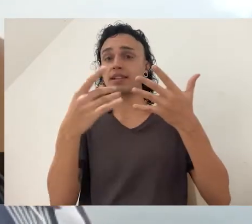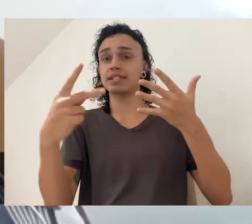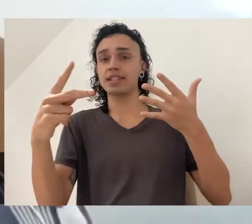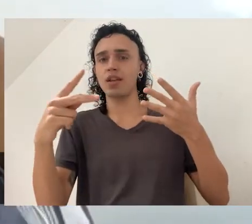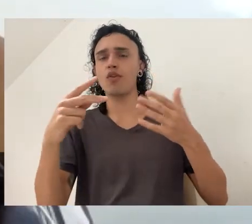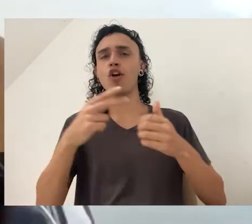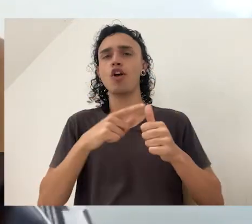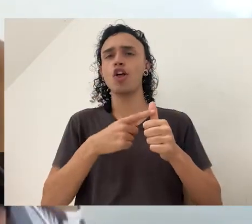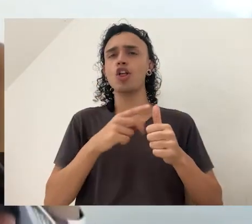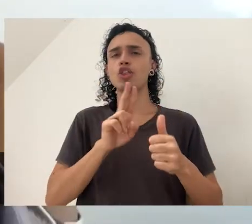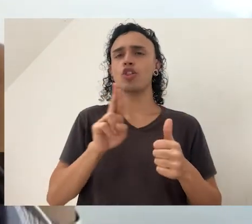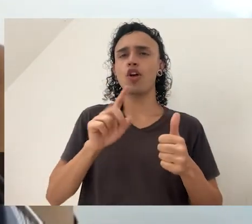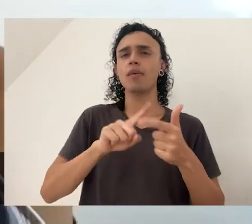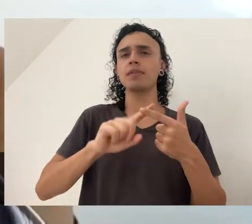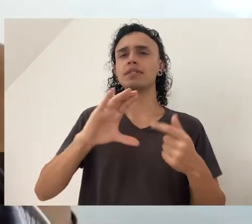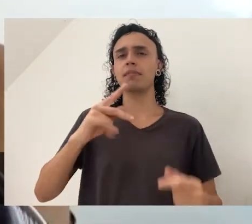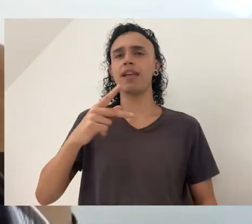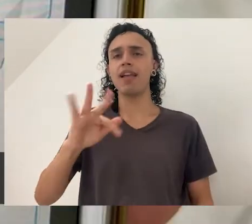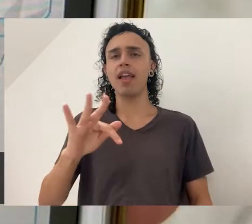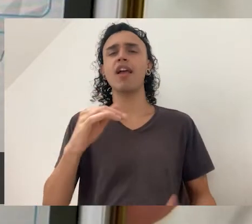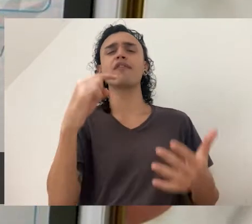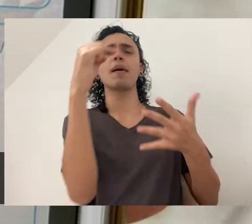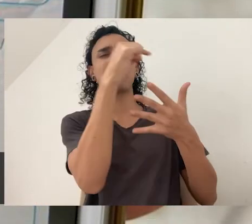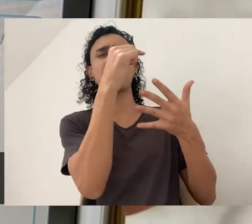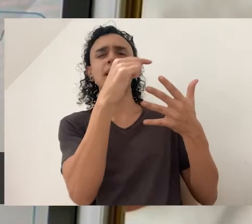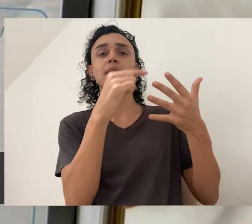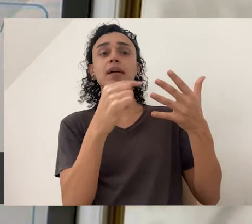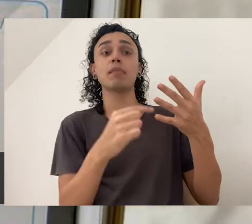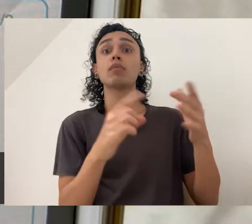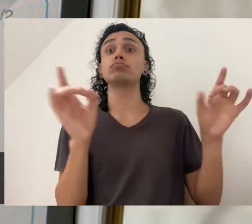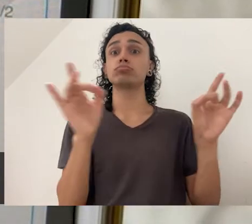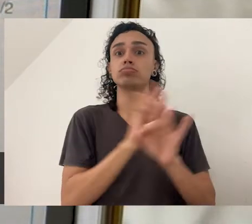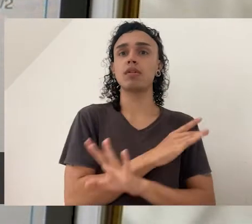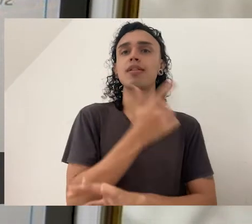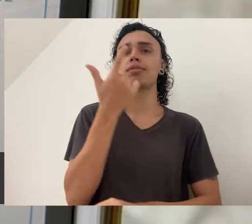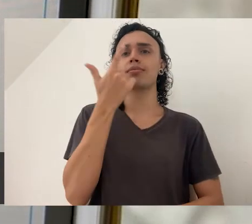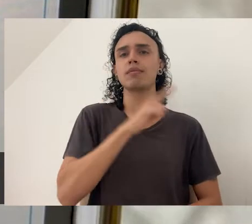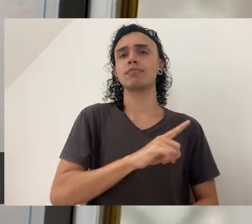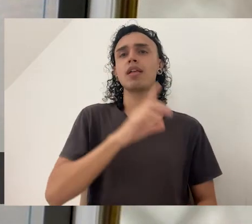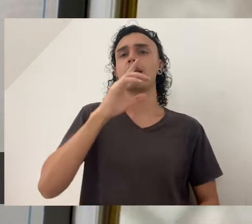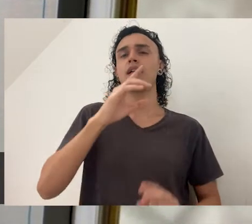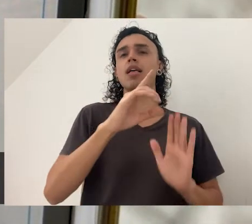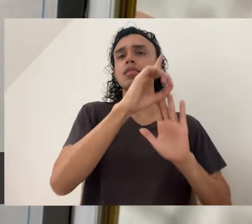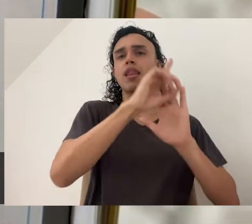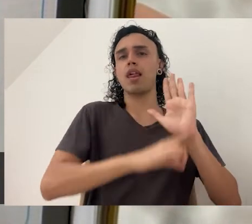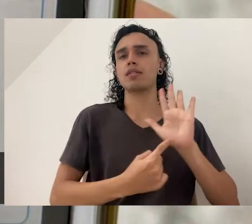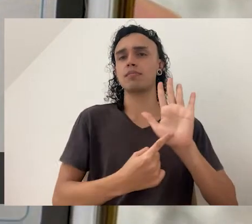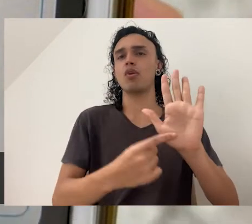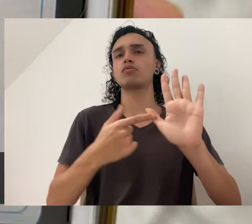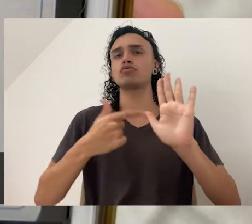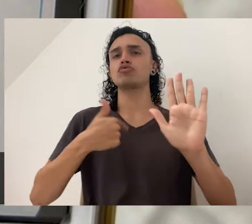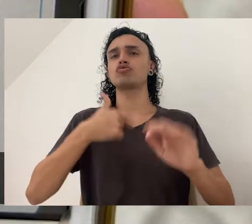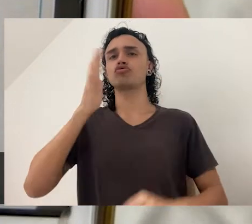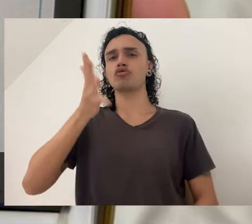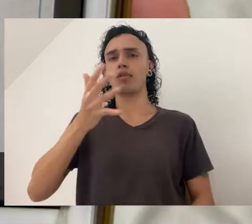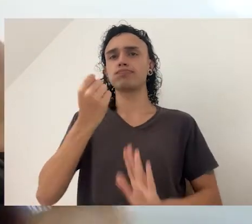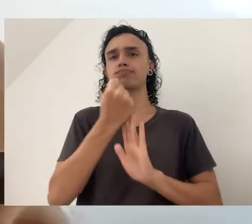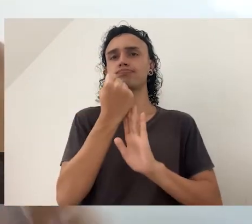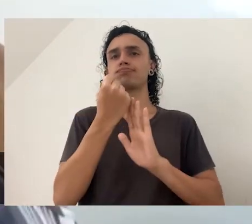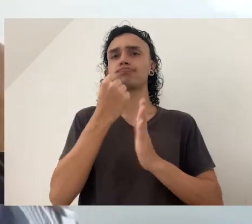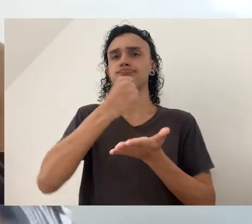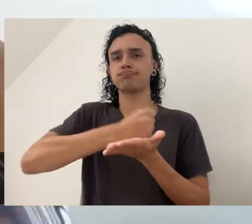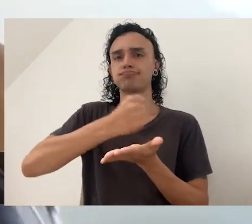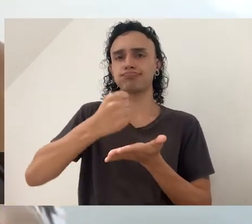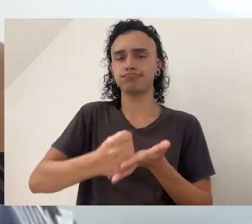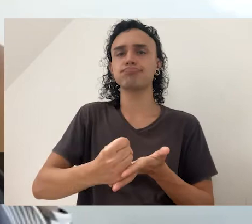sai a sua declaração de que você foi vacinado. Tem duas formas. Sai uma até como se fosse uma carteira